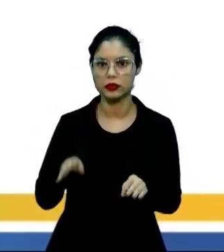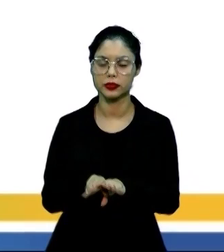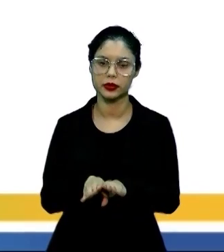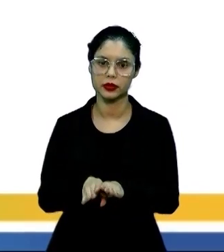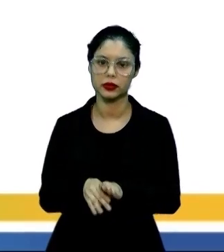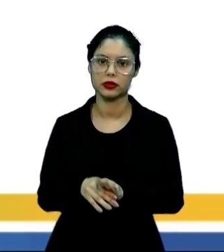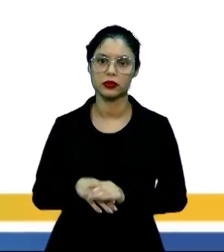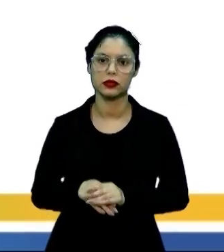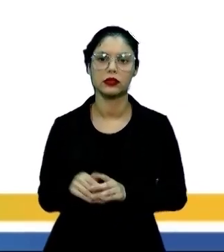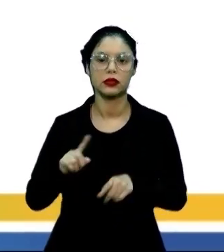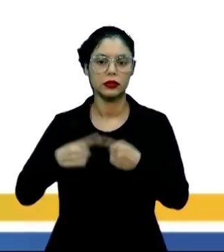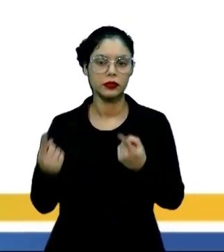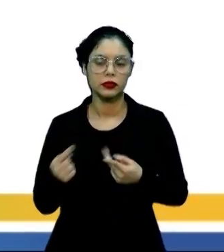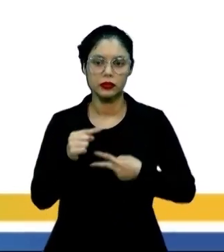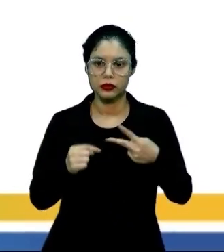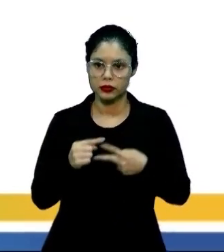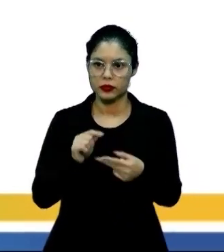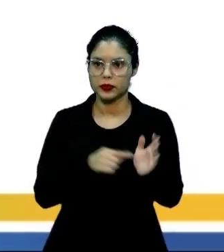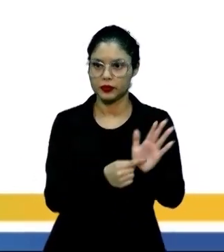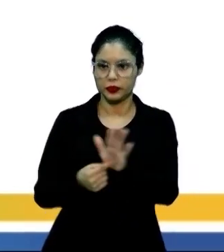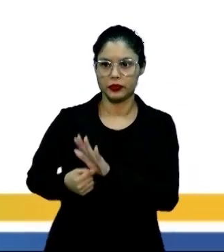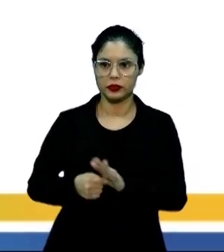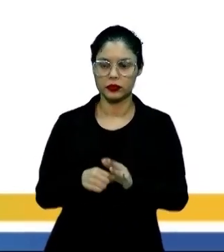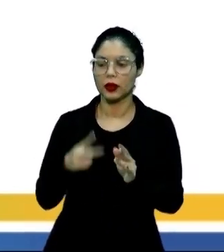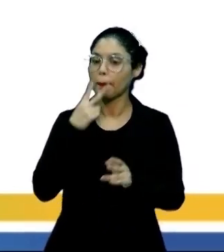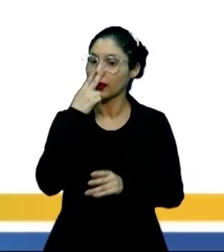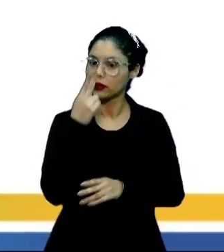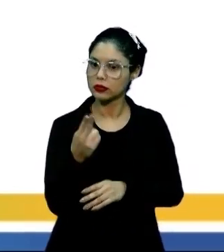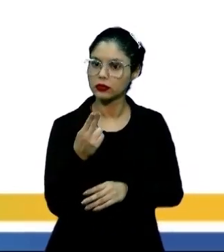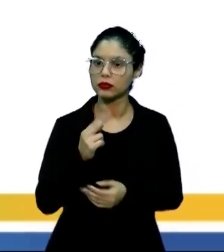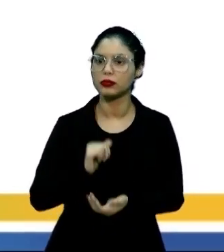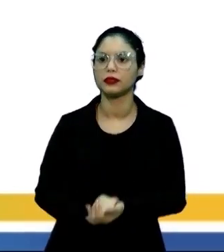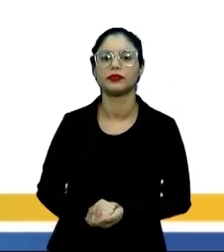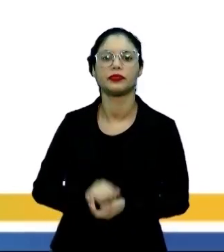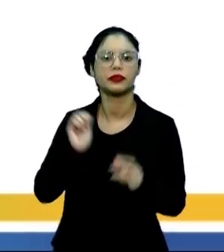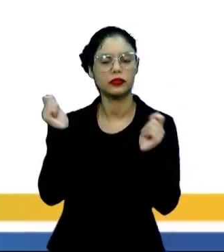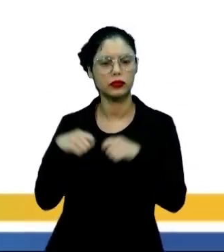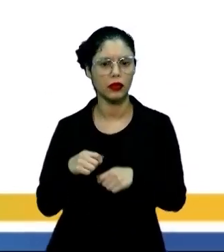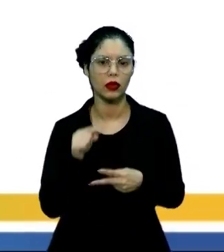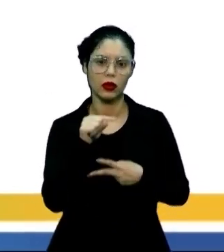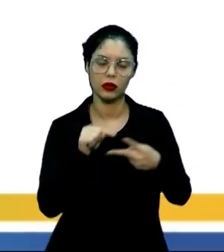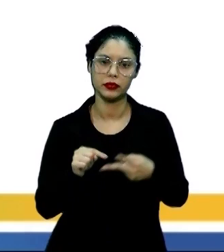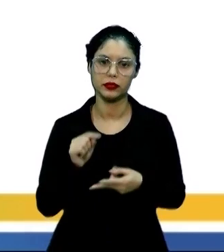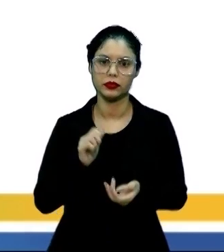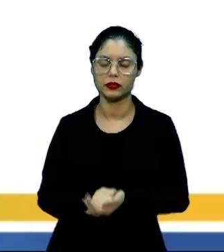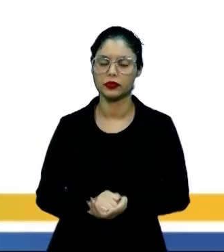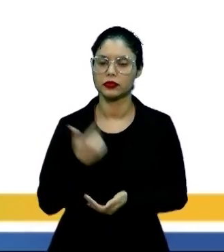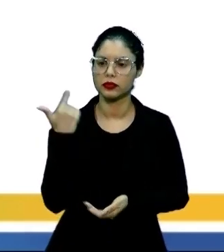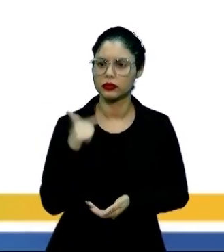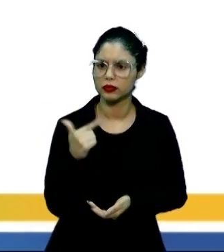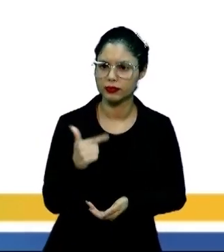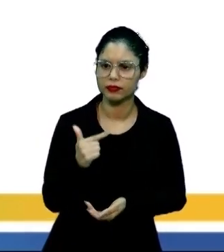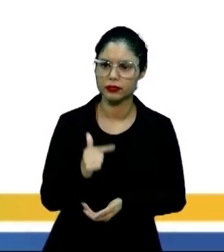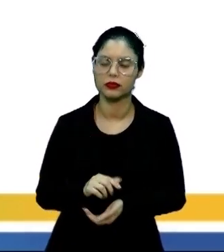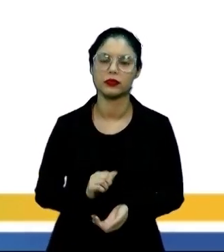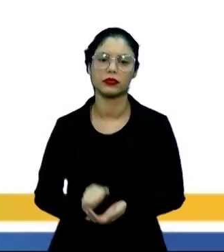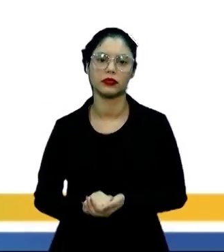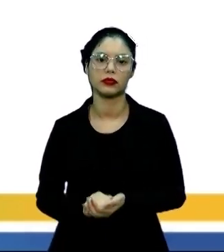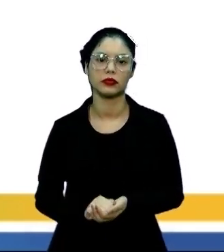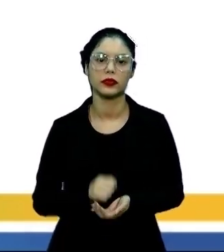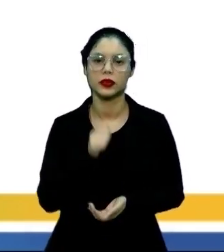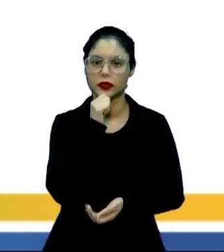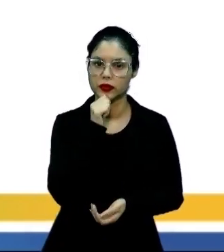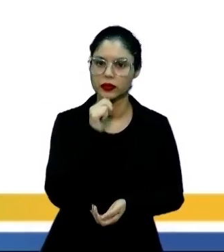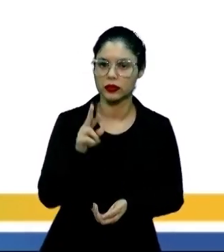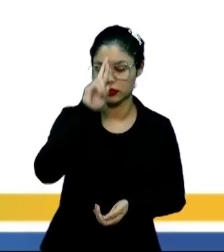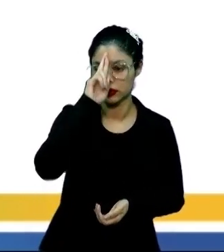No entanto, os dois estilos apresentam traços em comum, pois ambos são antirromânticos, quer dizer, eu tenho o privilégio